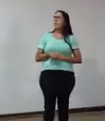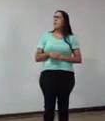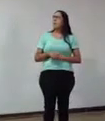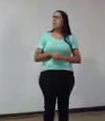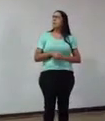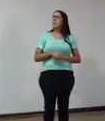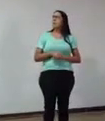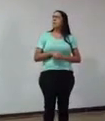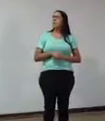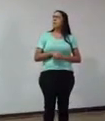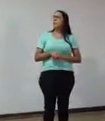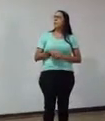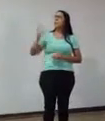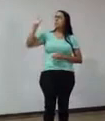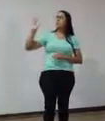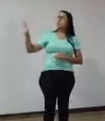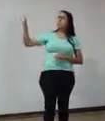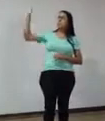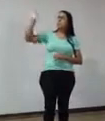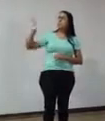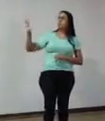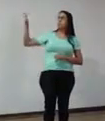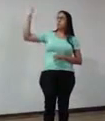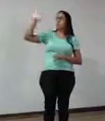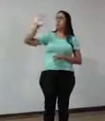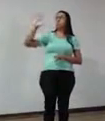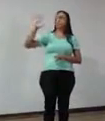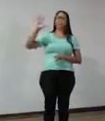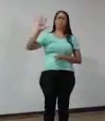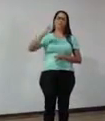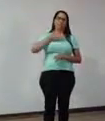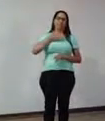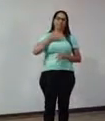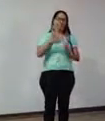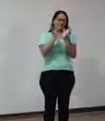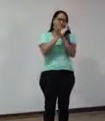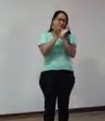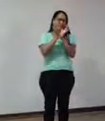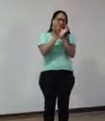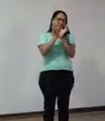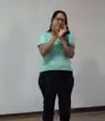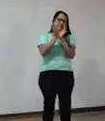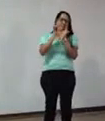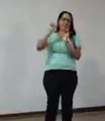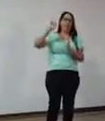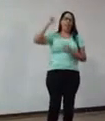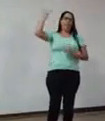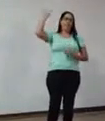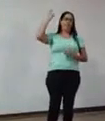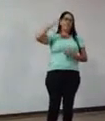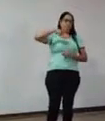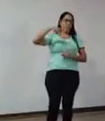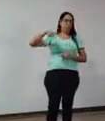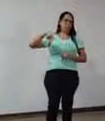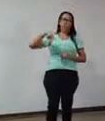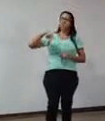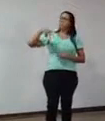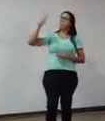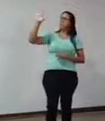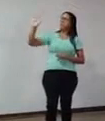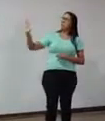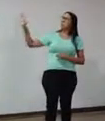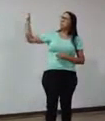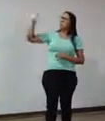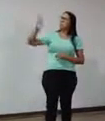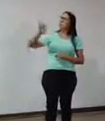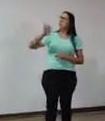Aqui, então, já trazendo para mim a árvore genealógica dos meus mentores. Aqui já entra a Fiona, quando eu